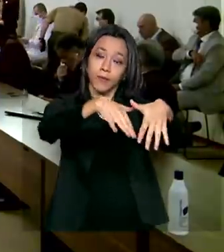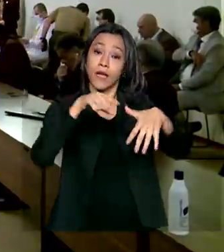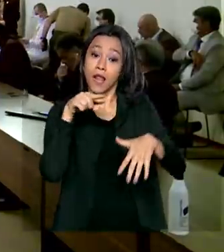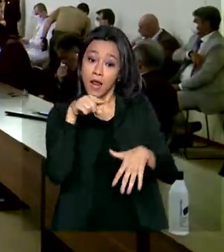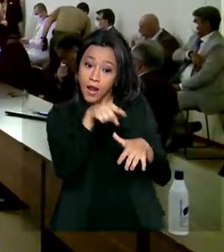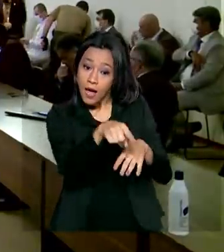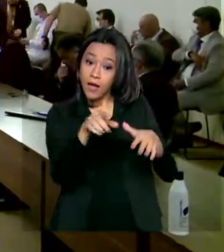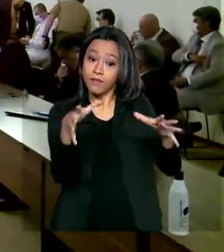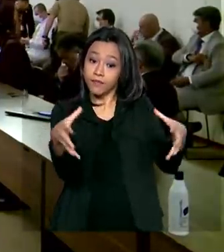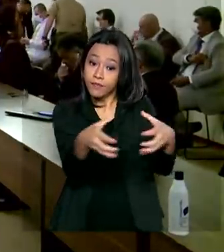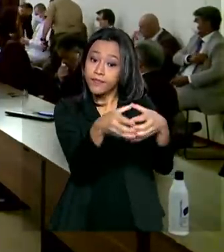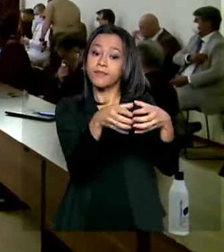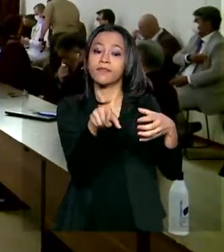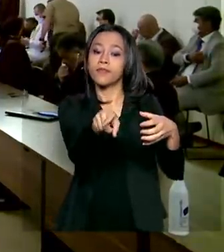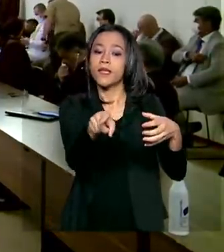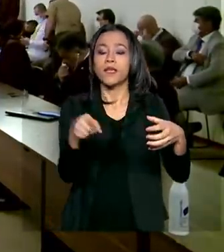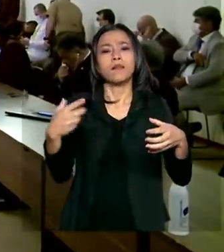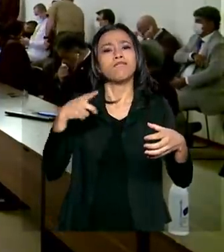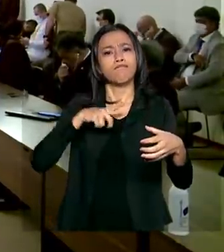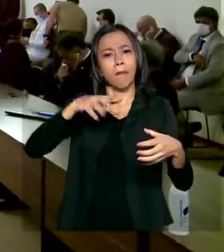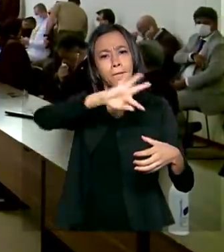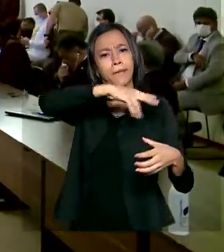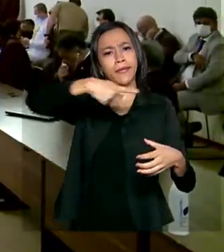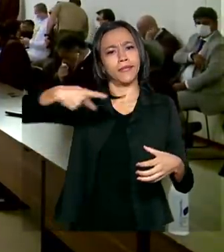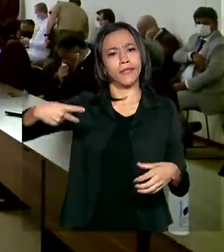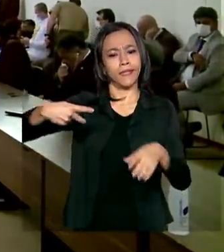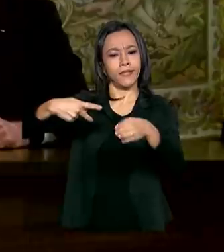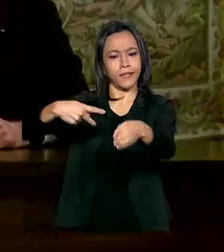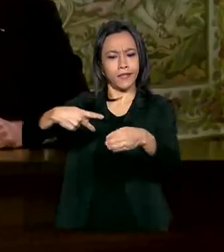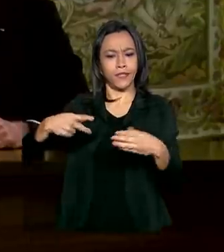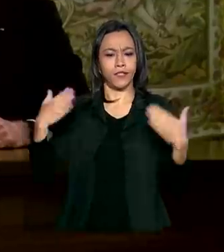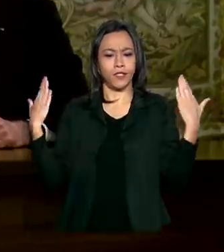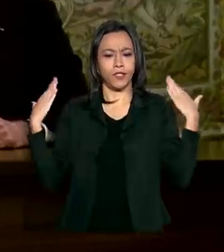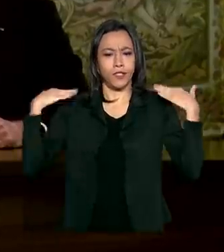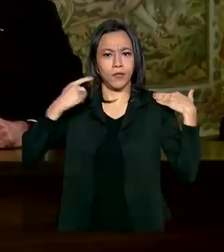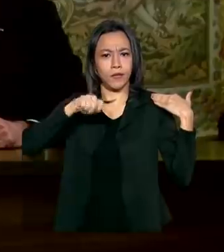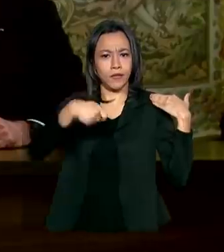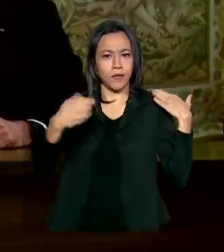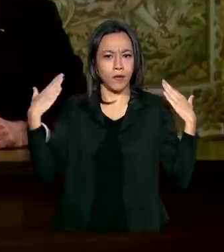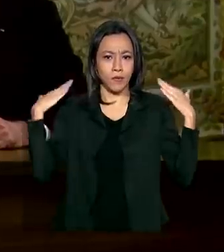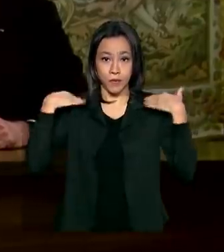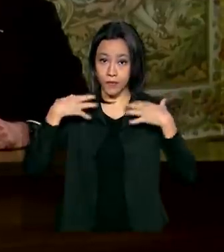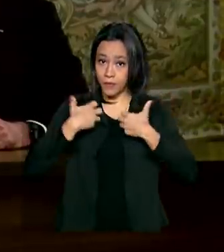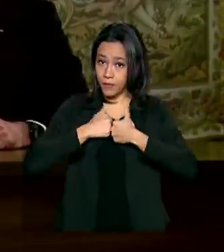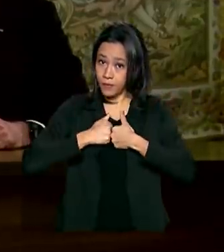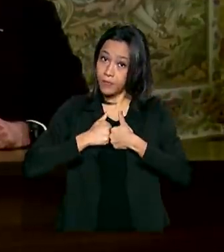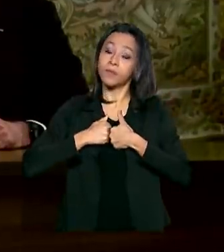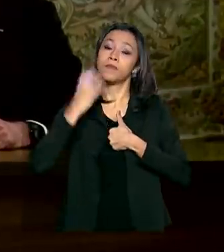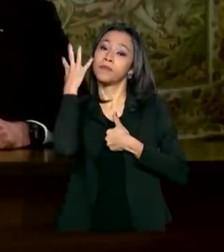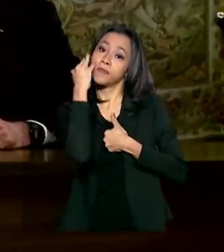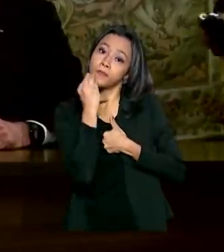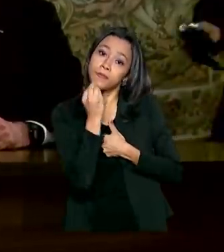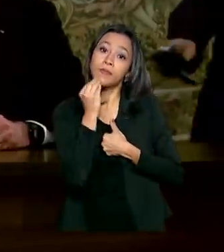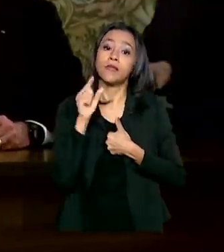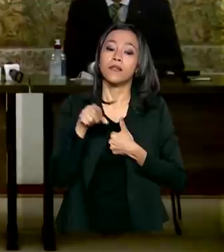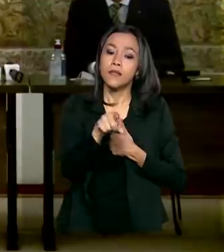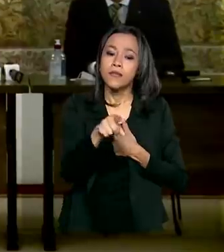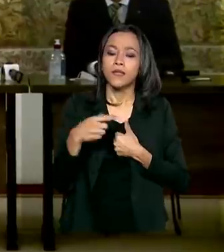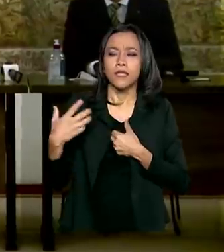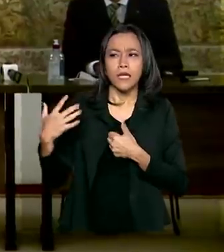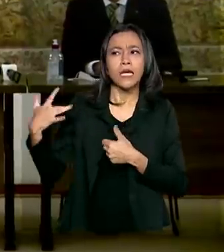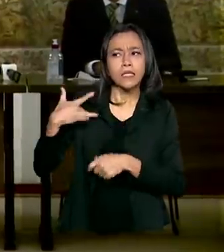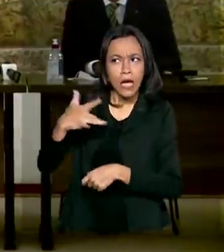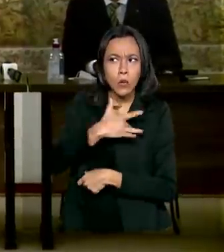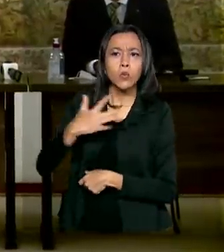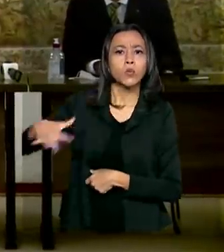Na corte, a comitiva foi recebida pelo presidente do Judiciário, ministro Dias Toffoli. Conciliar a saúde das pessoas e a